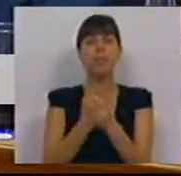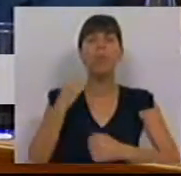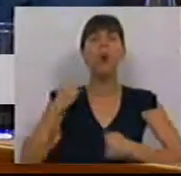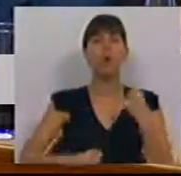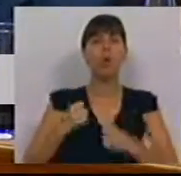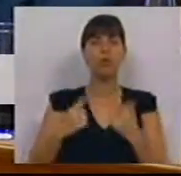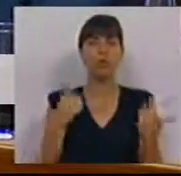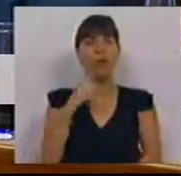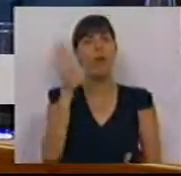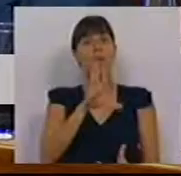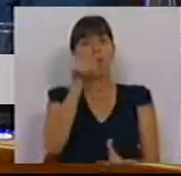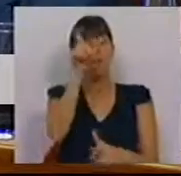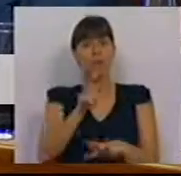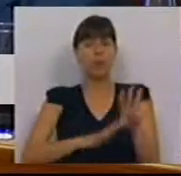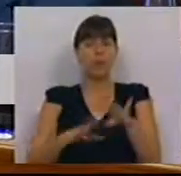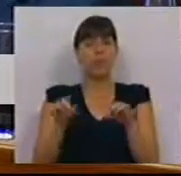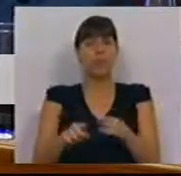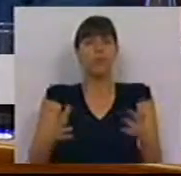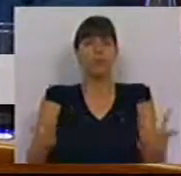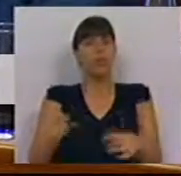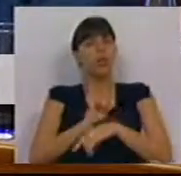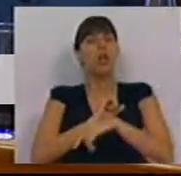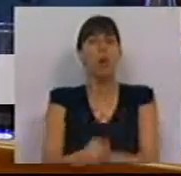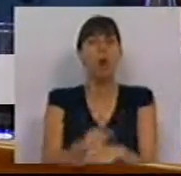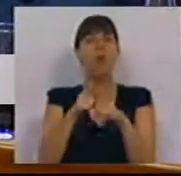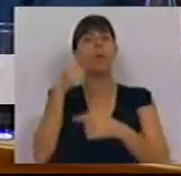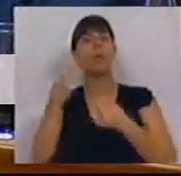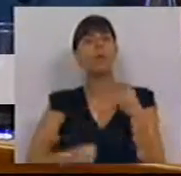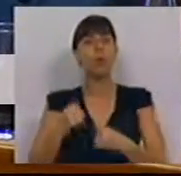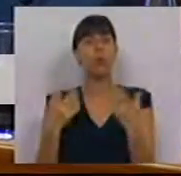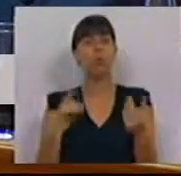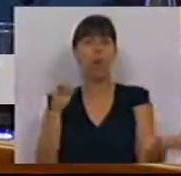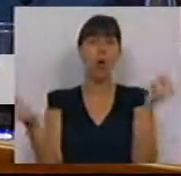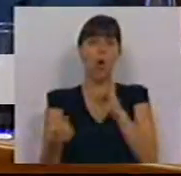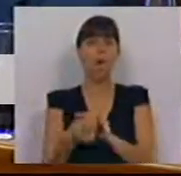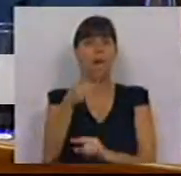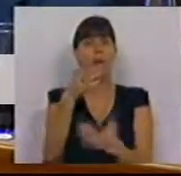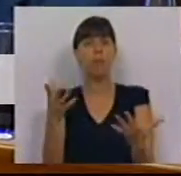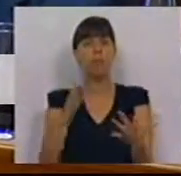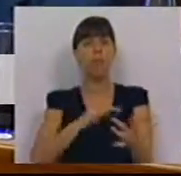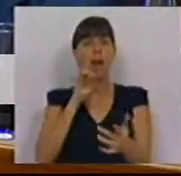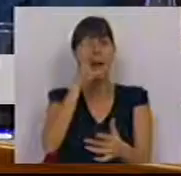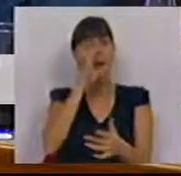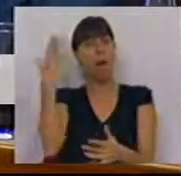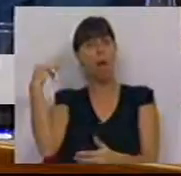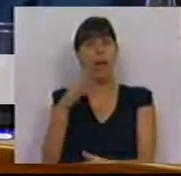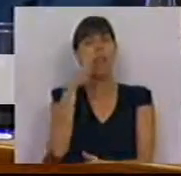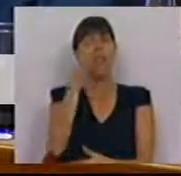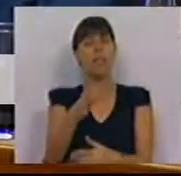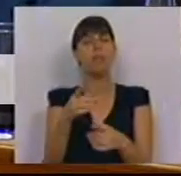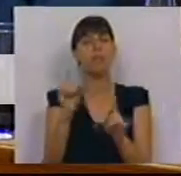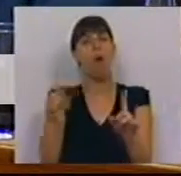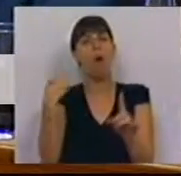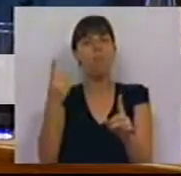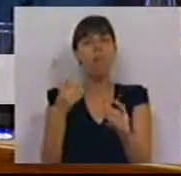contestou a reforma como vossa excelência fez isso e desde logo contestou ao contrário do que a senhora ministra há pouco disse que